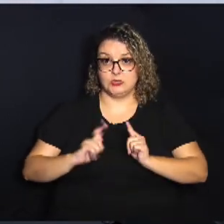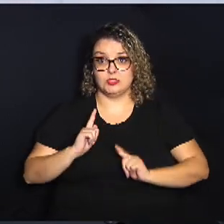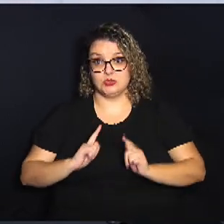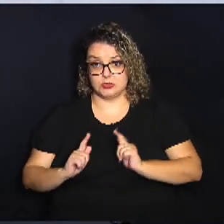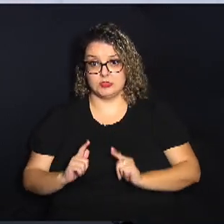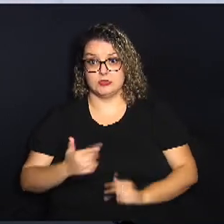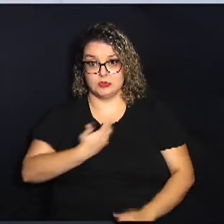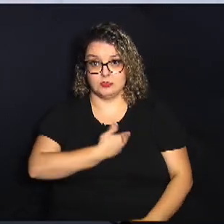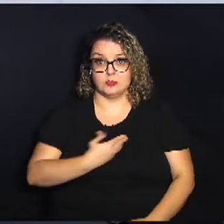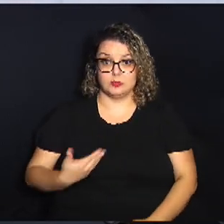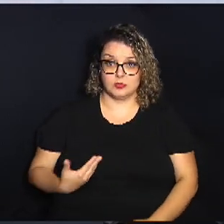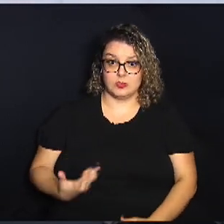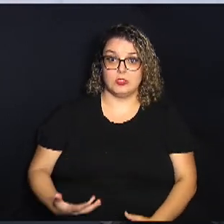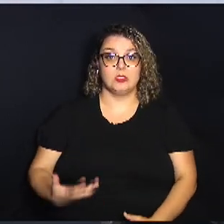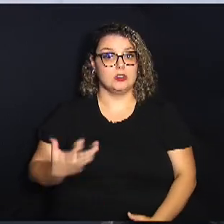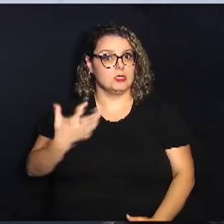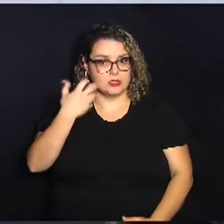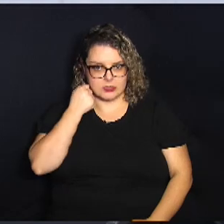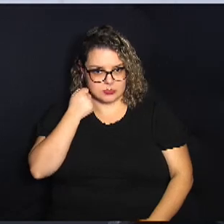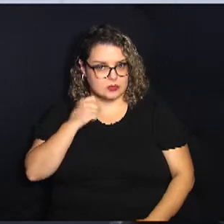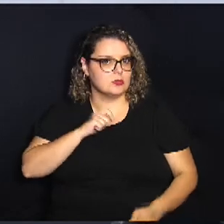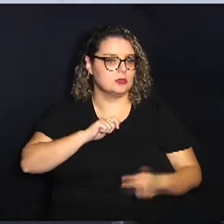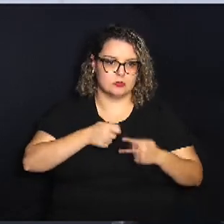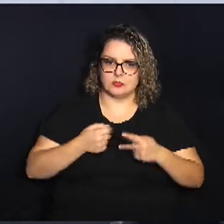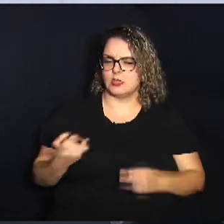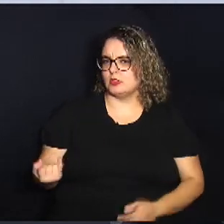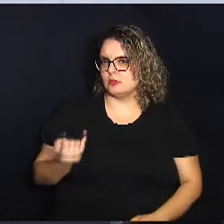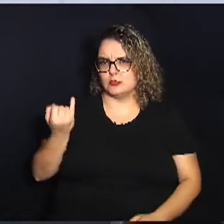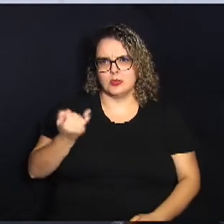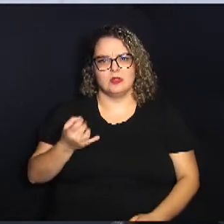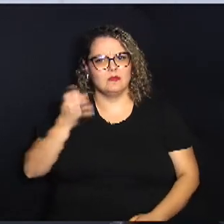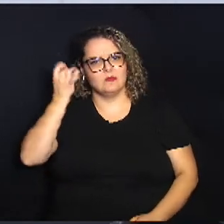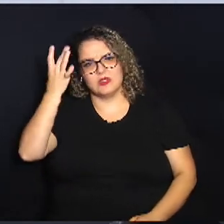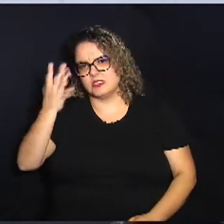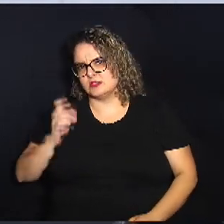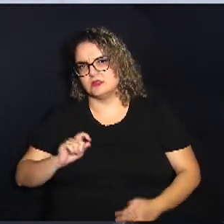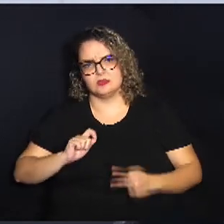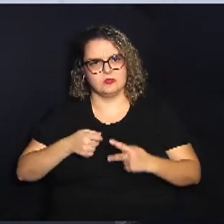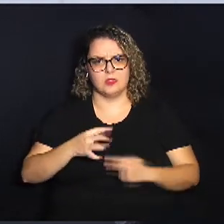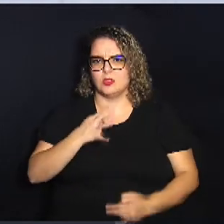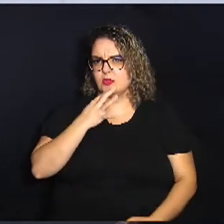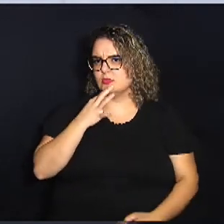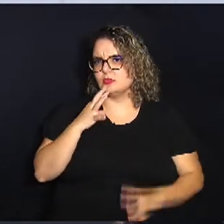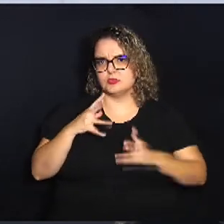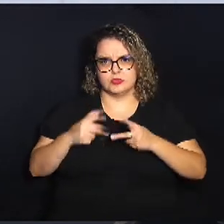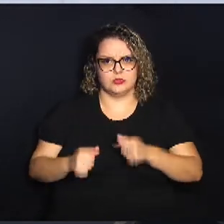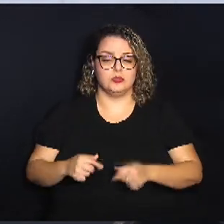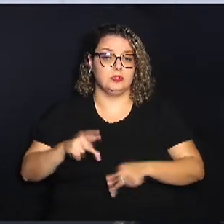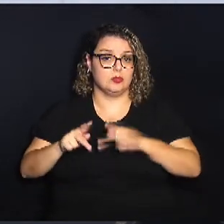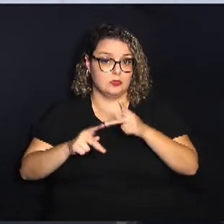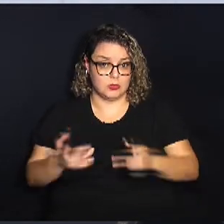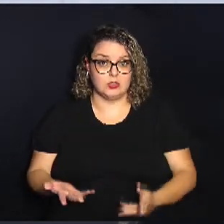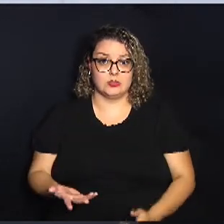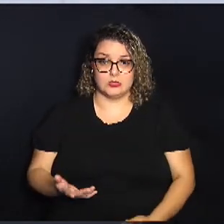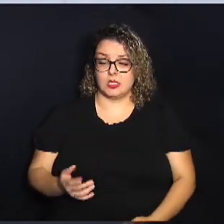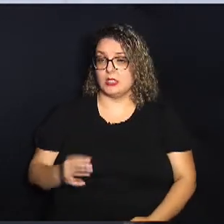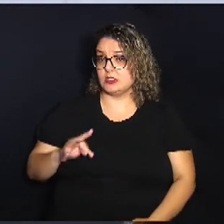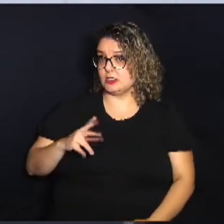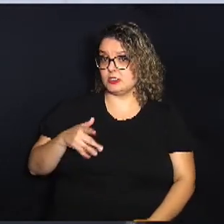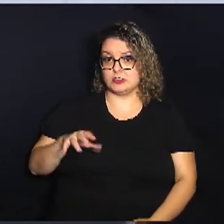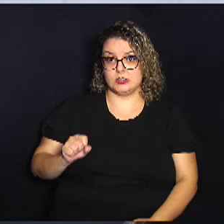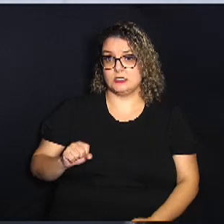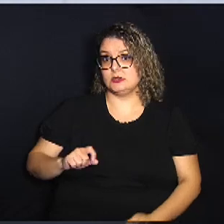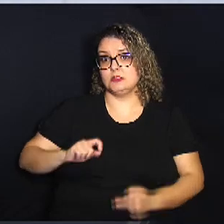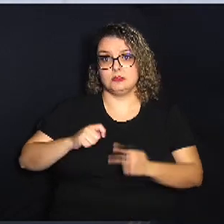E a adoção do PICS é fundamental, facilita, o PICS já é conhecido de toda a população, as transações do PICS vão da